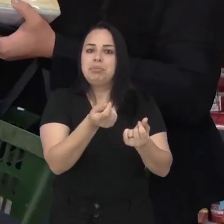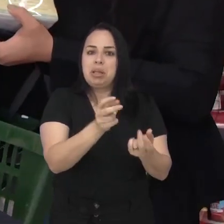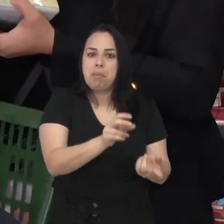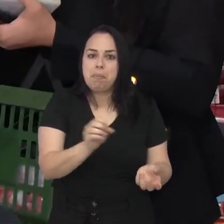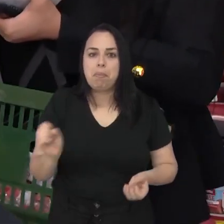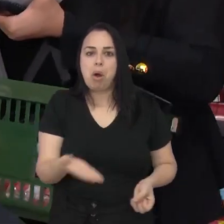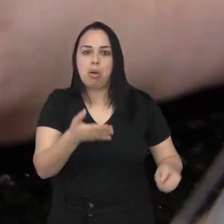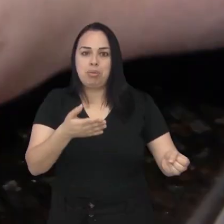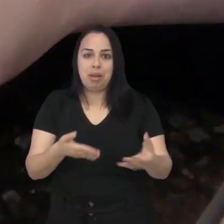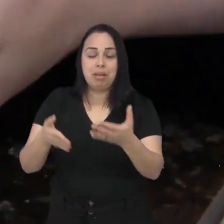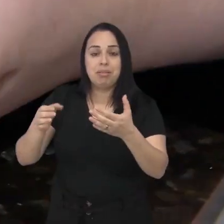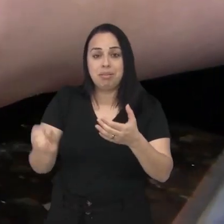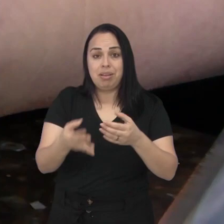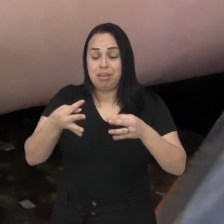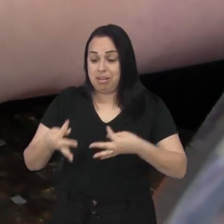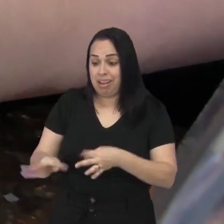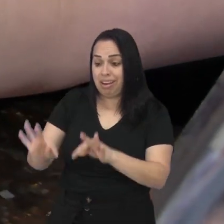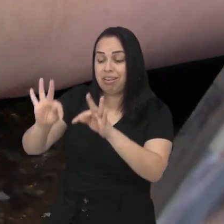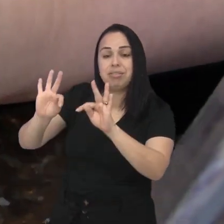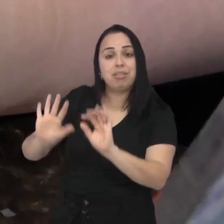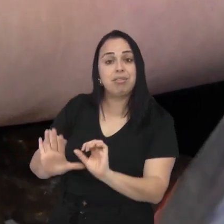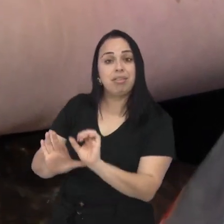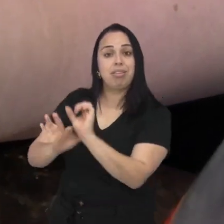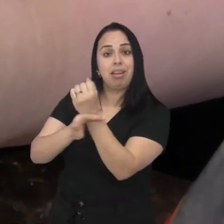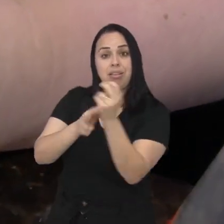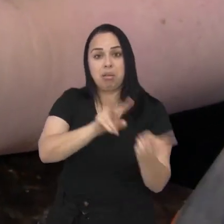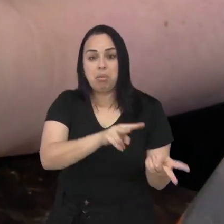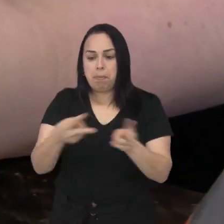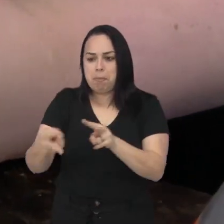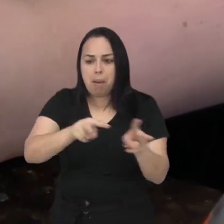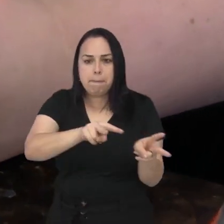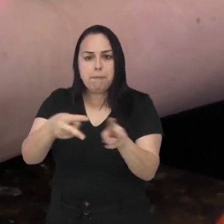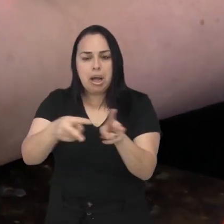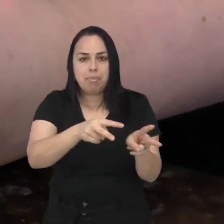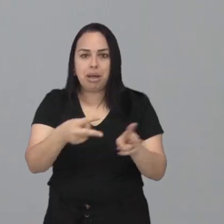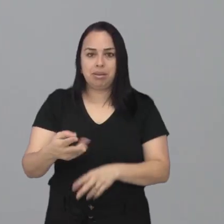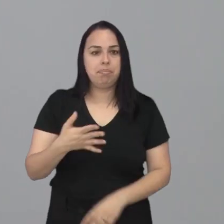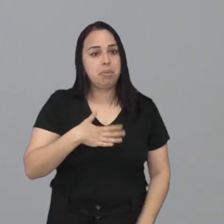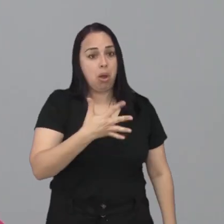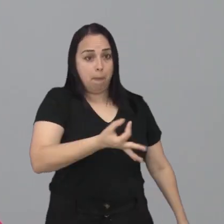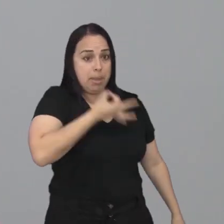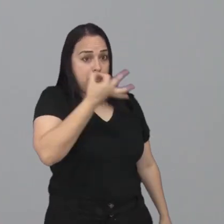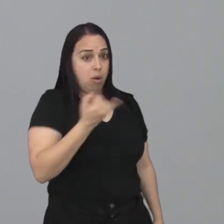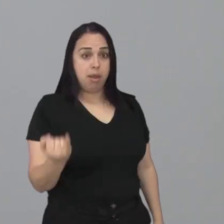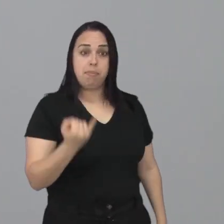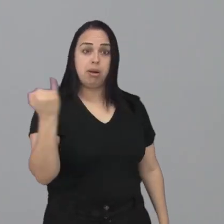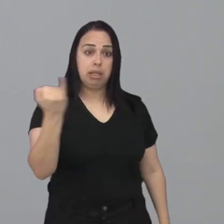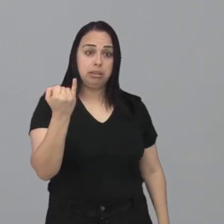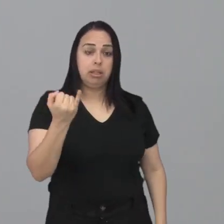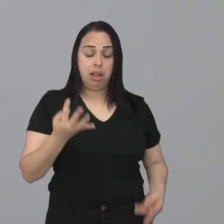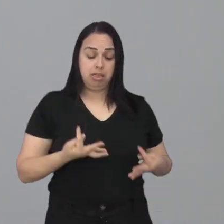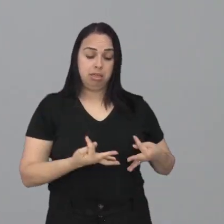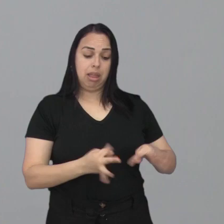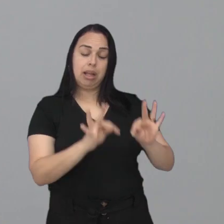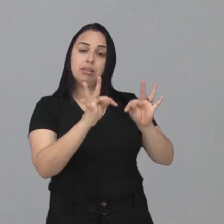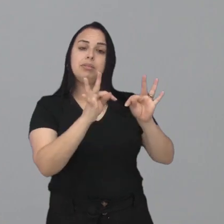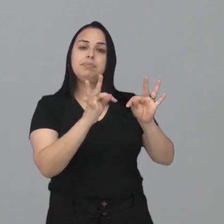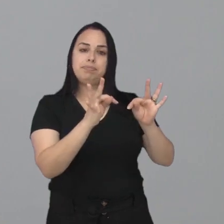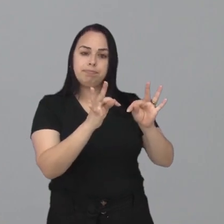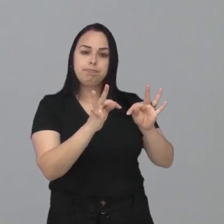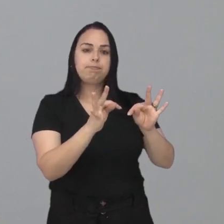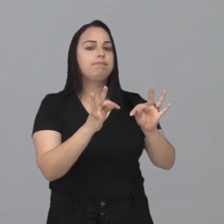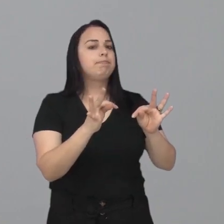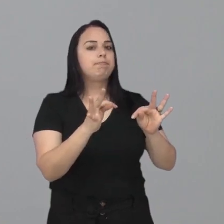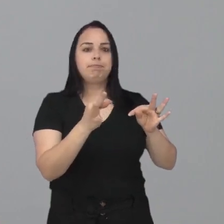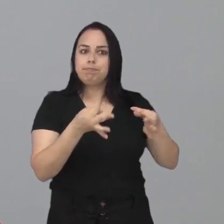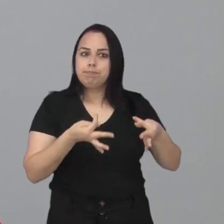uso da tecnologia deve garantir mais segurança nas relações comerciais. Eu acho importante, porque as tecnologias